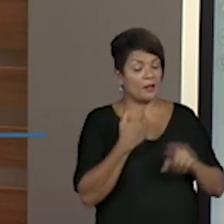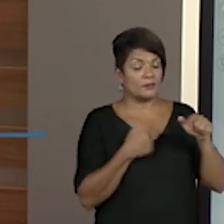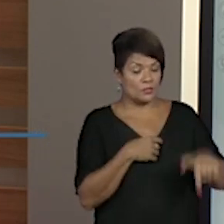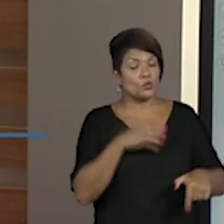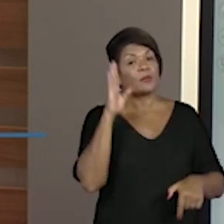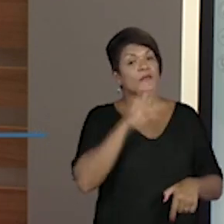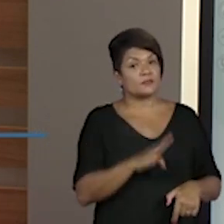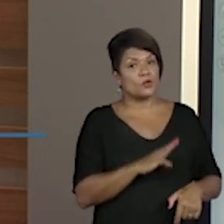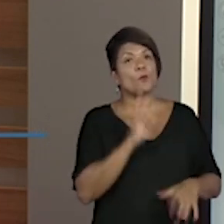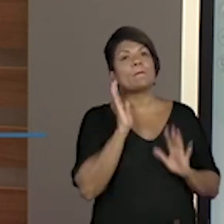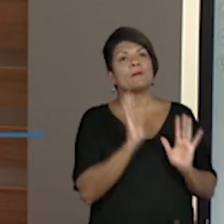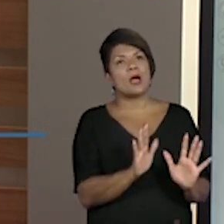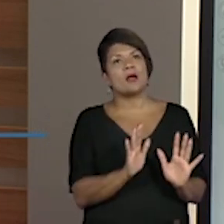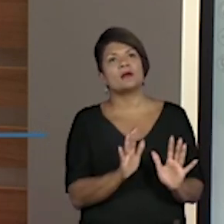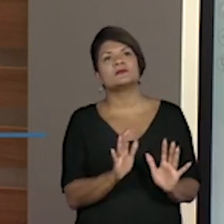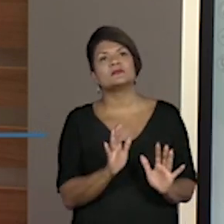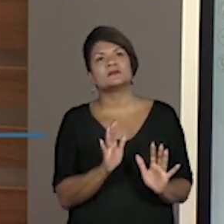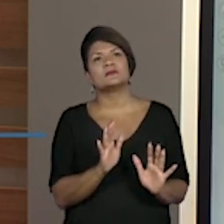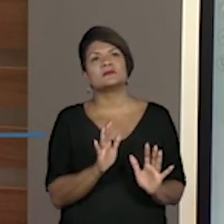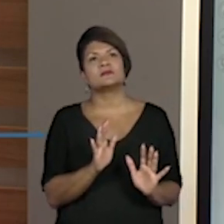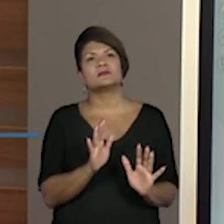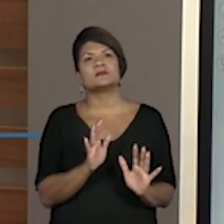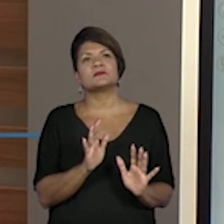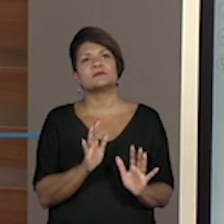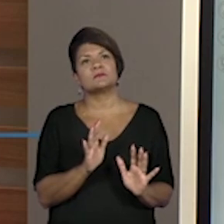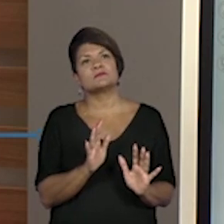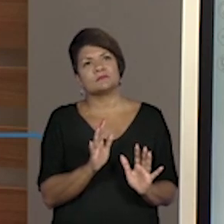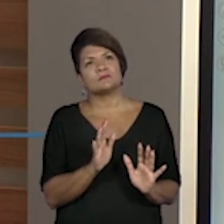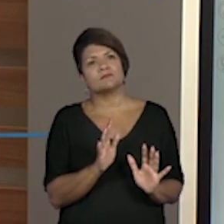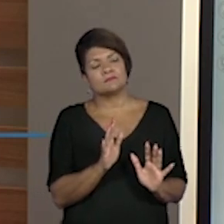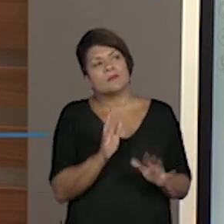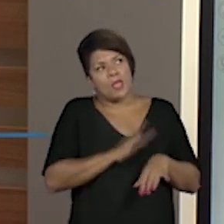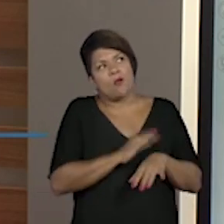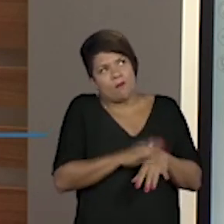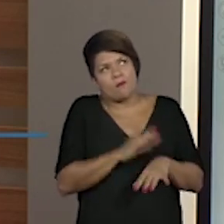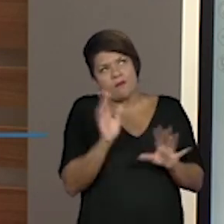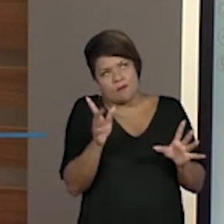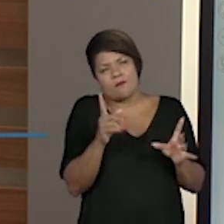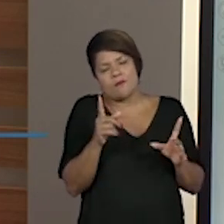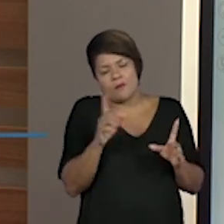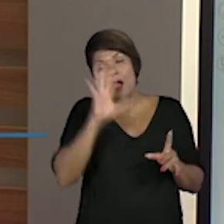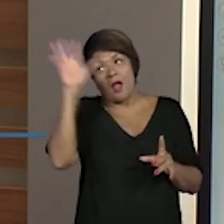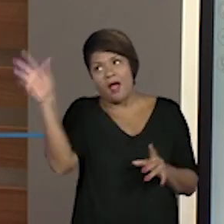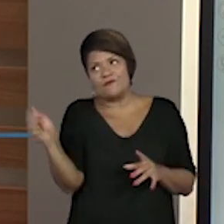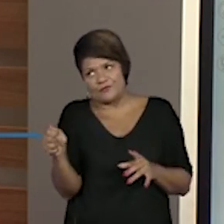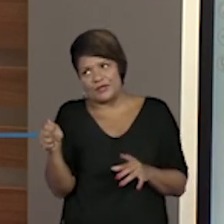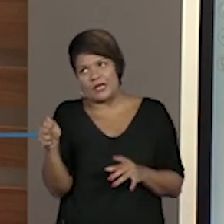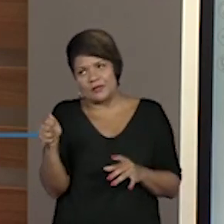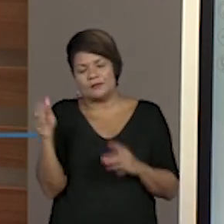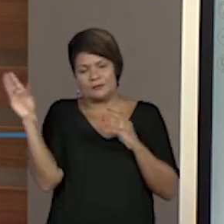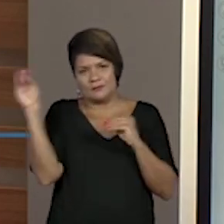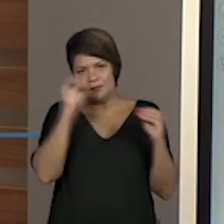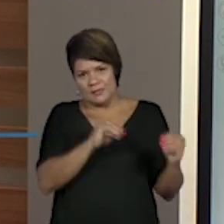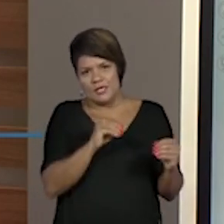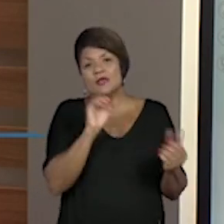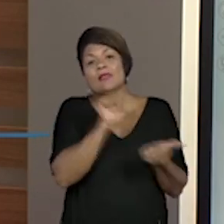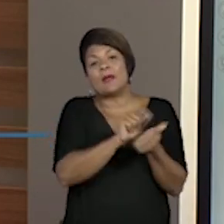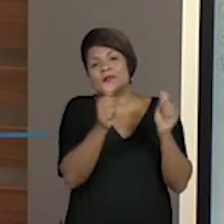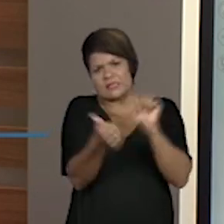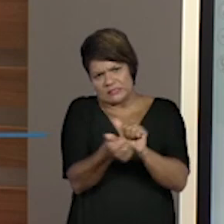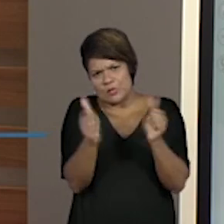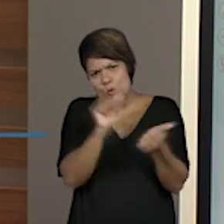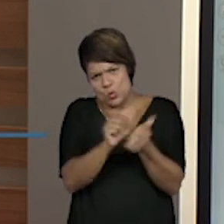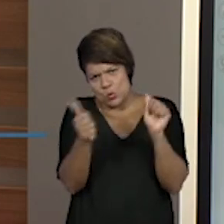uma culinária que foi feita pelos africanos aqui no Brasil. Então, é de